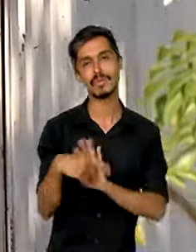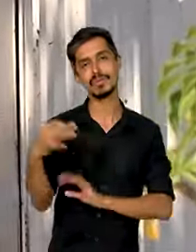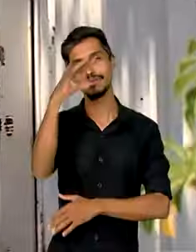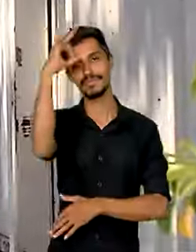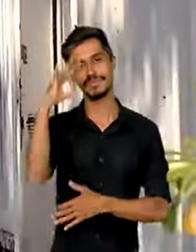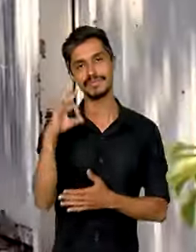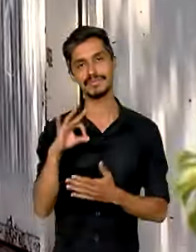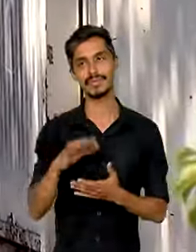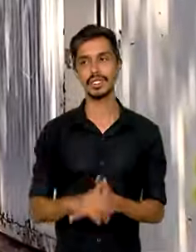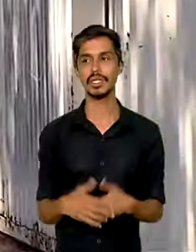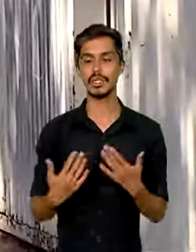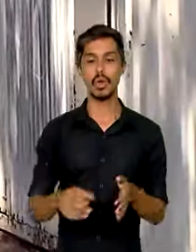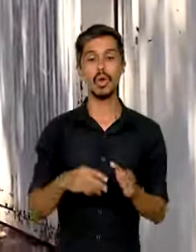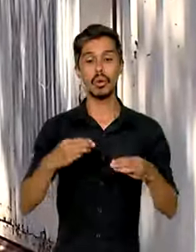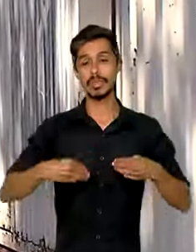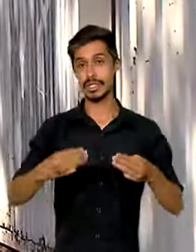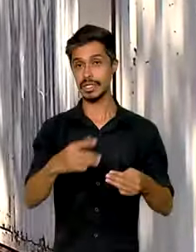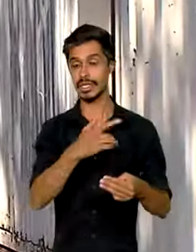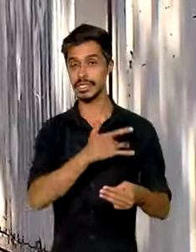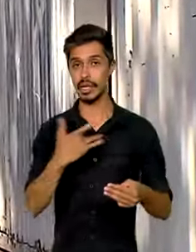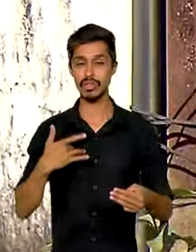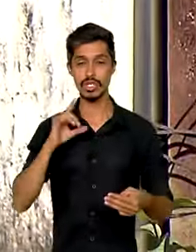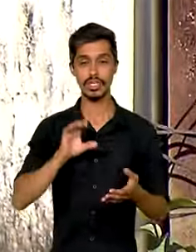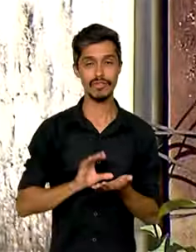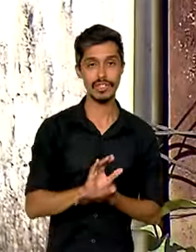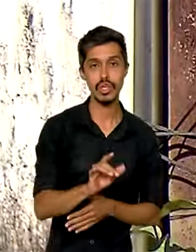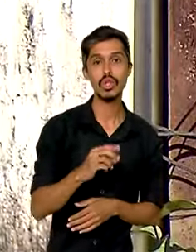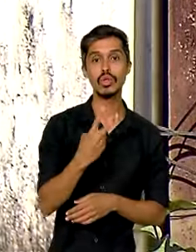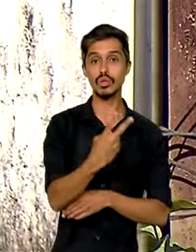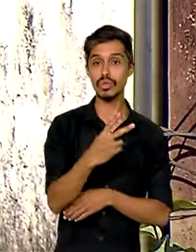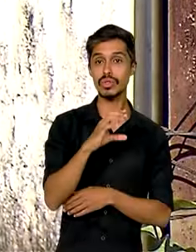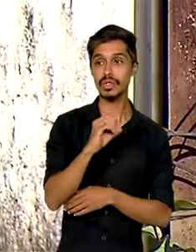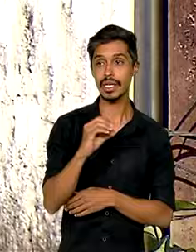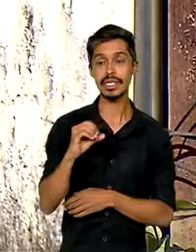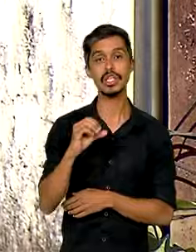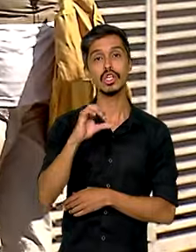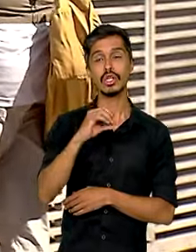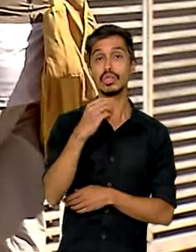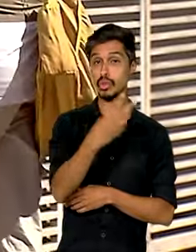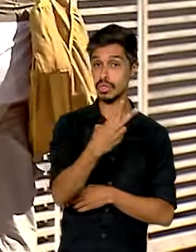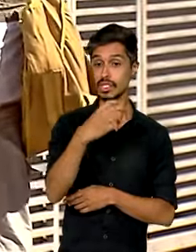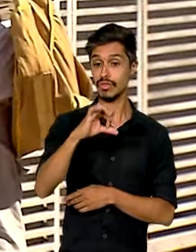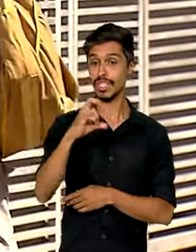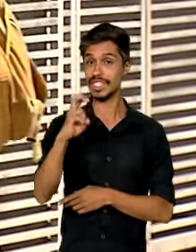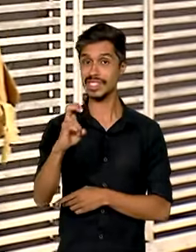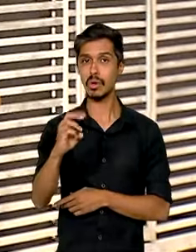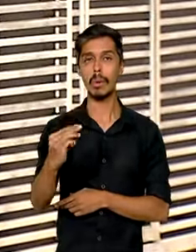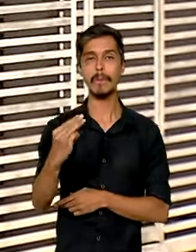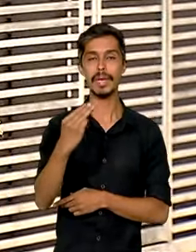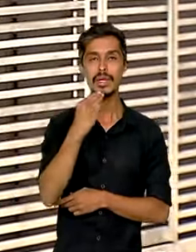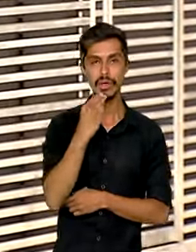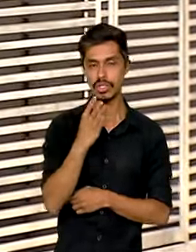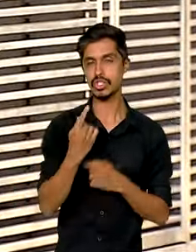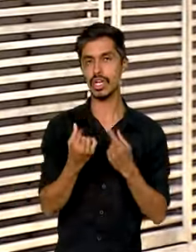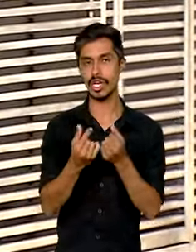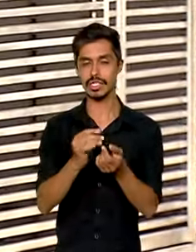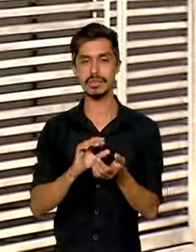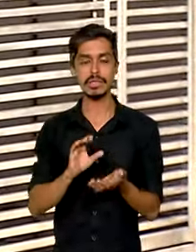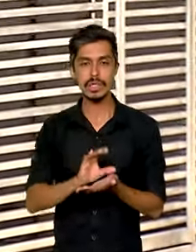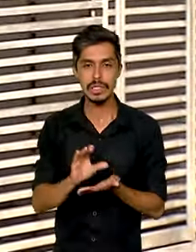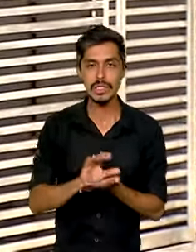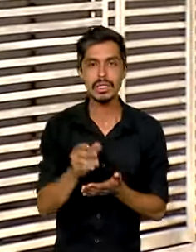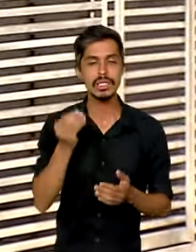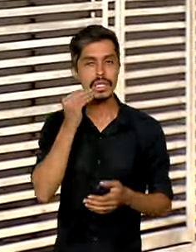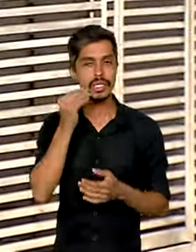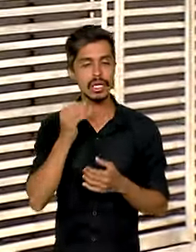O Ministério da Saúde já investiu só este ano 295 milhões de reais para aquisição e